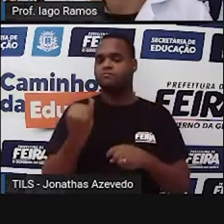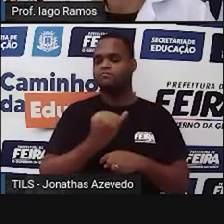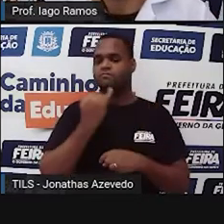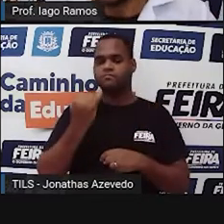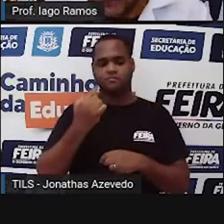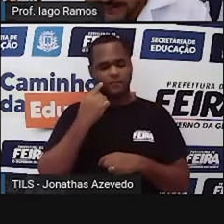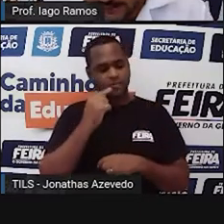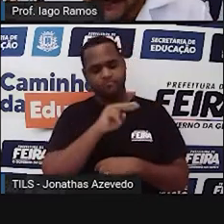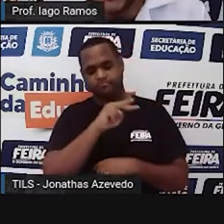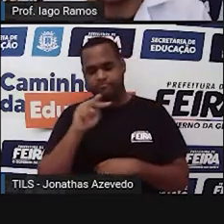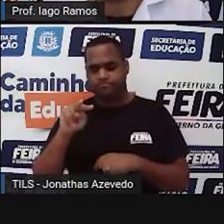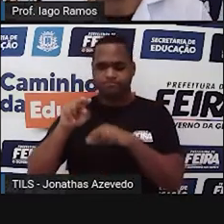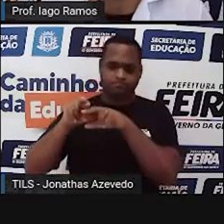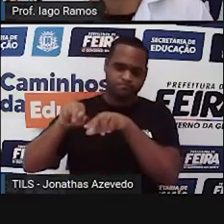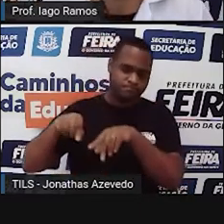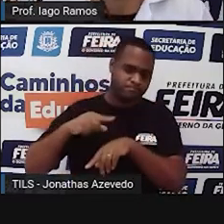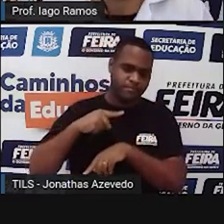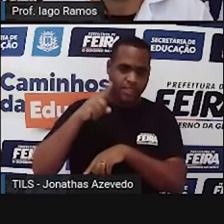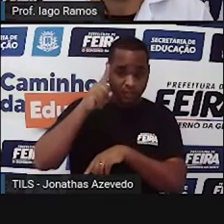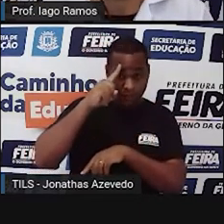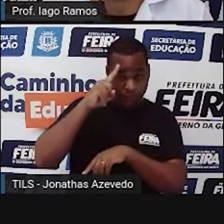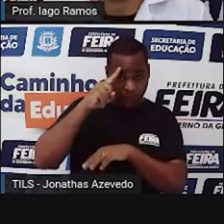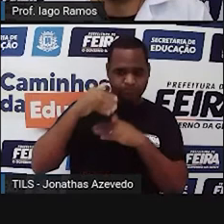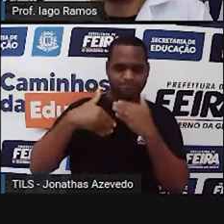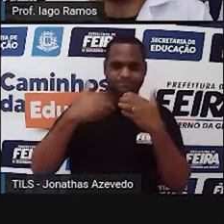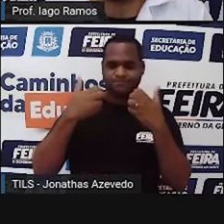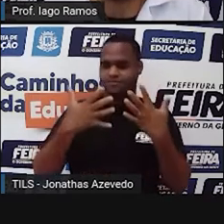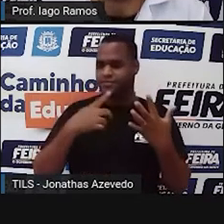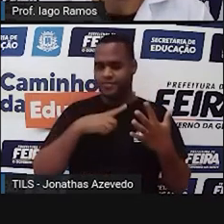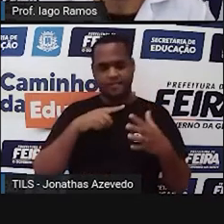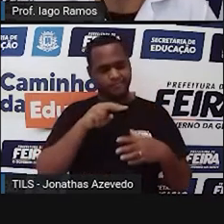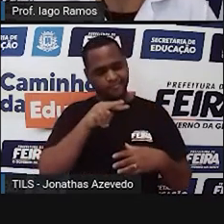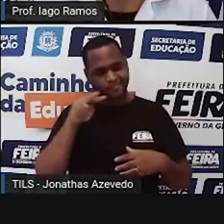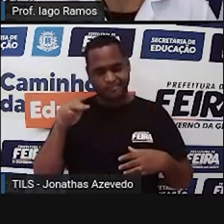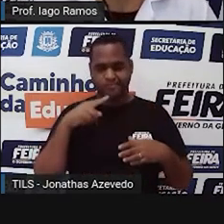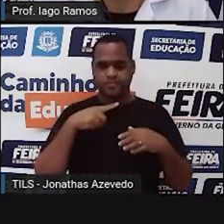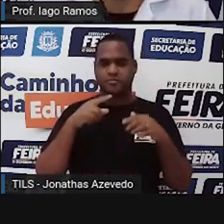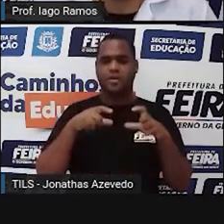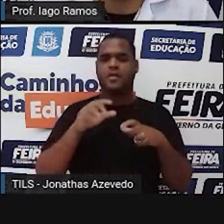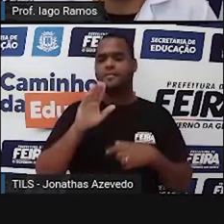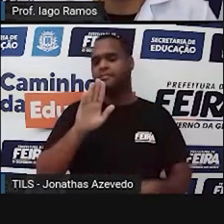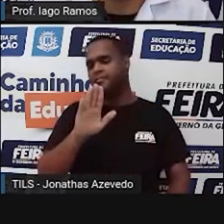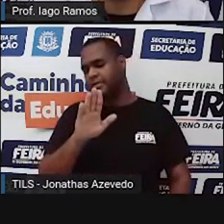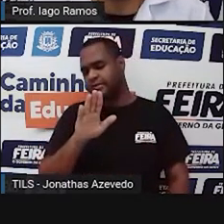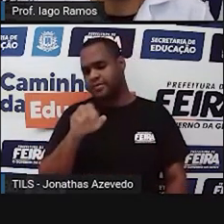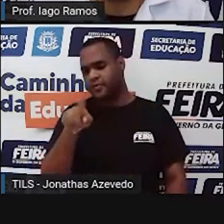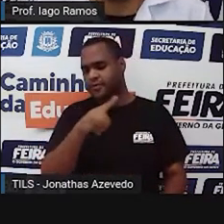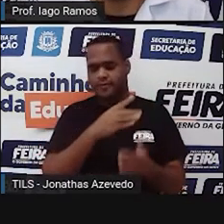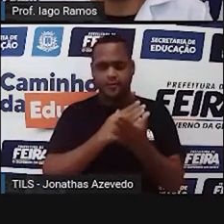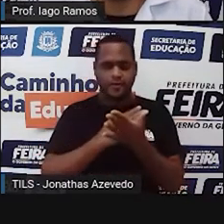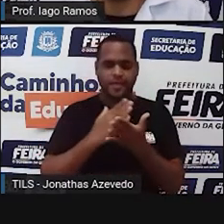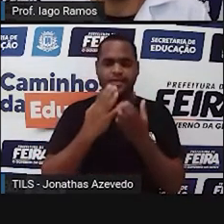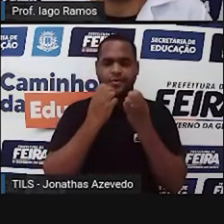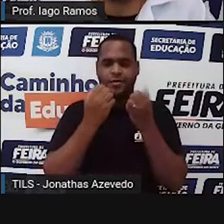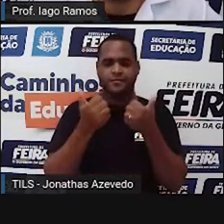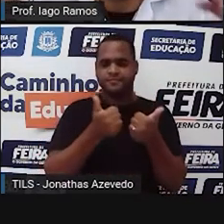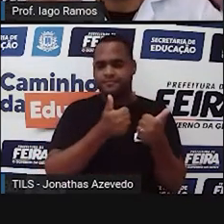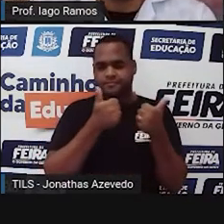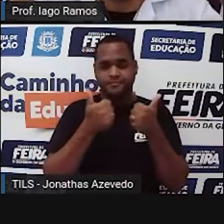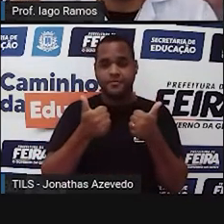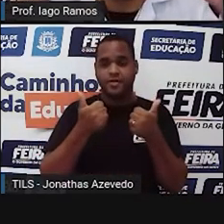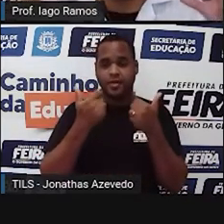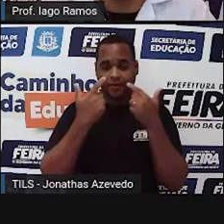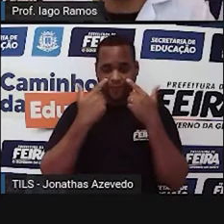cercam, né, elas estão por toda parte, tá bom? Mas, então vamos começar assim, ó, deixa eu ver, né,